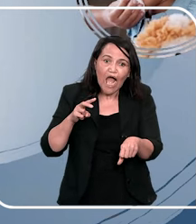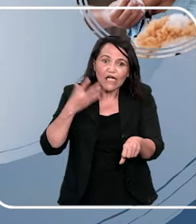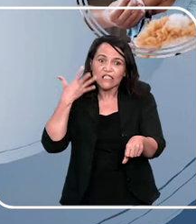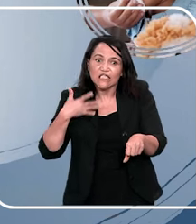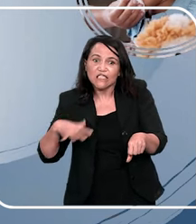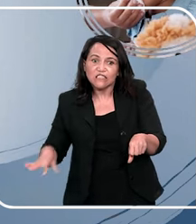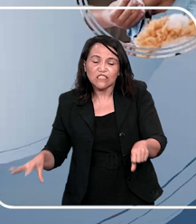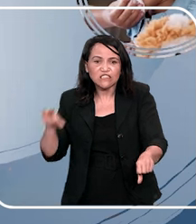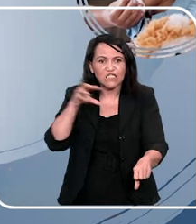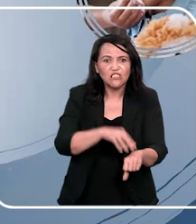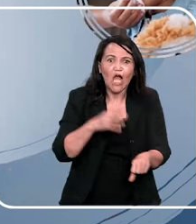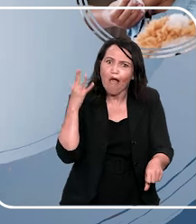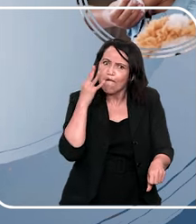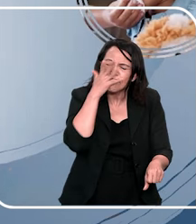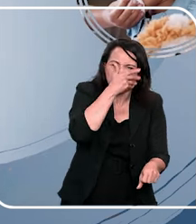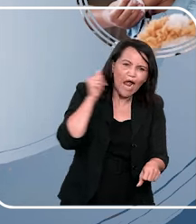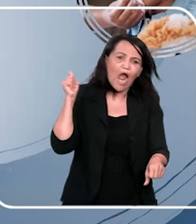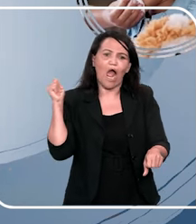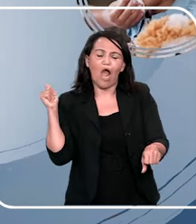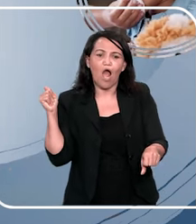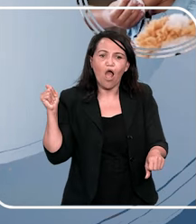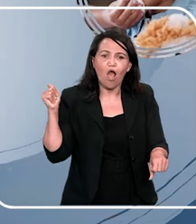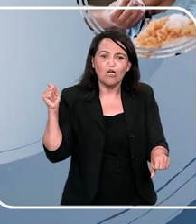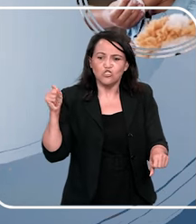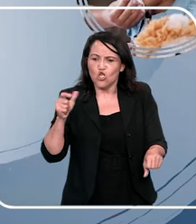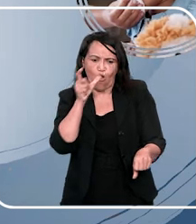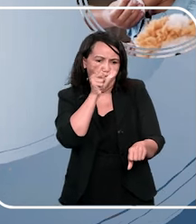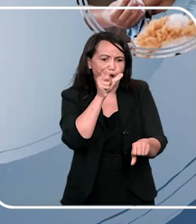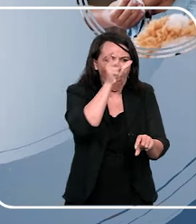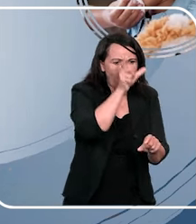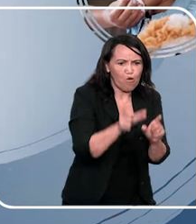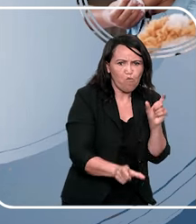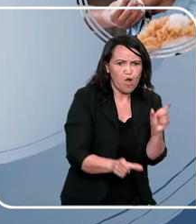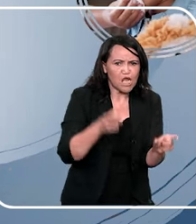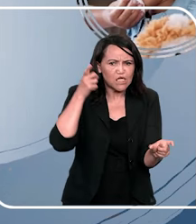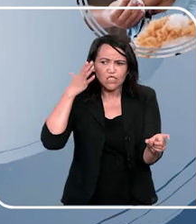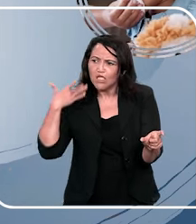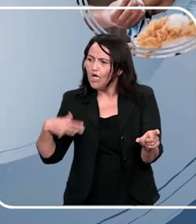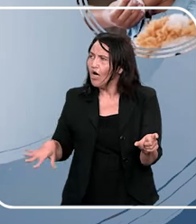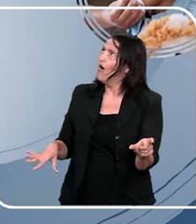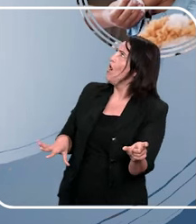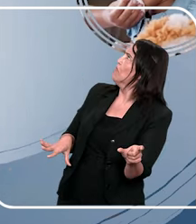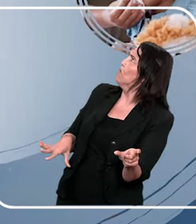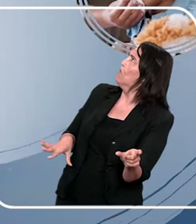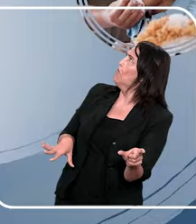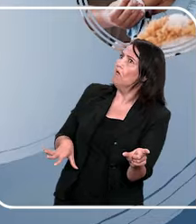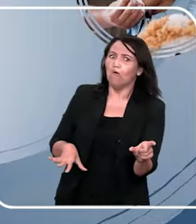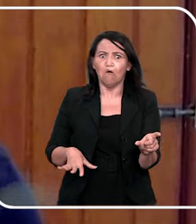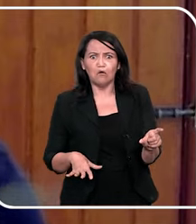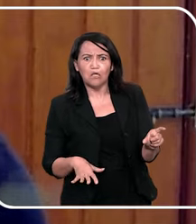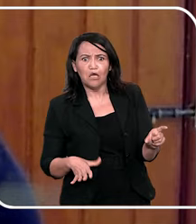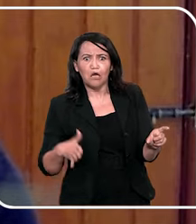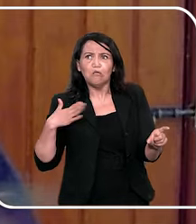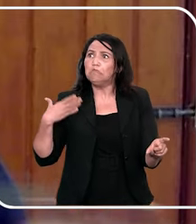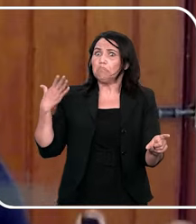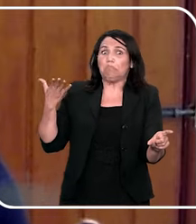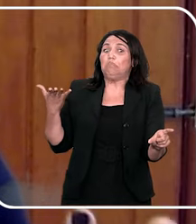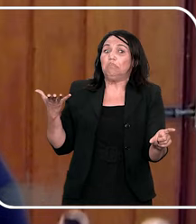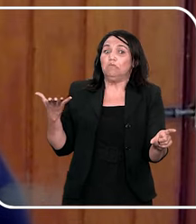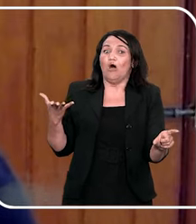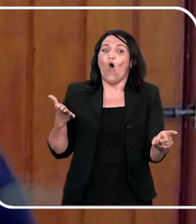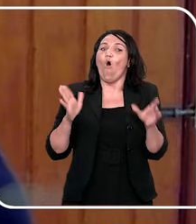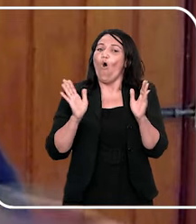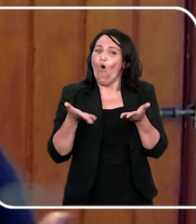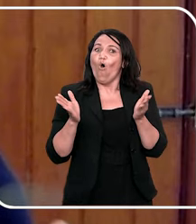sentadinho no chão, já enfiava a fraldinha no nariz, limpava de um, de outro, e pronto, a criança olhava para cima, com aquela cara de